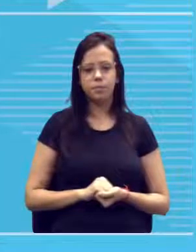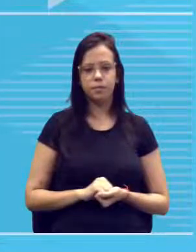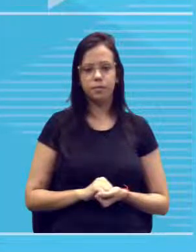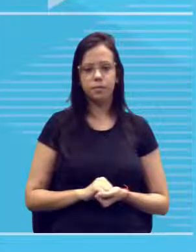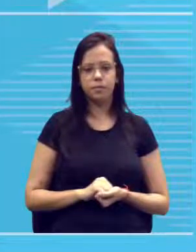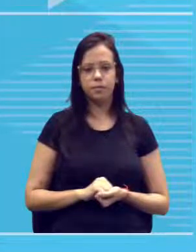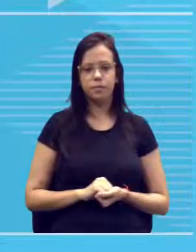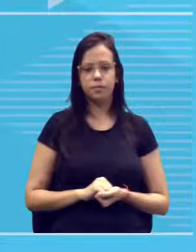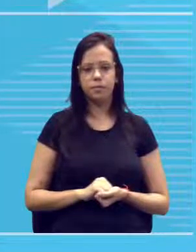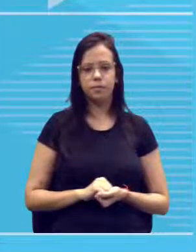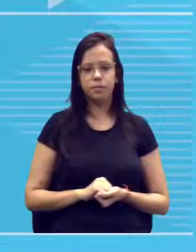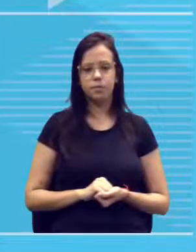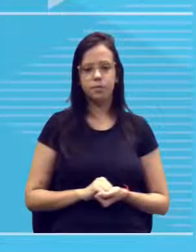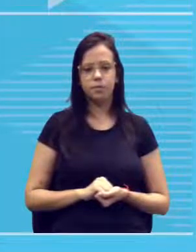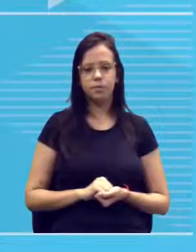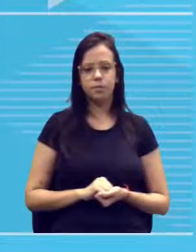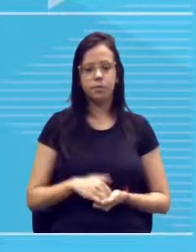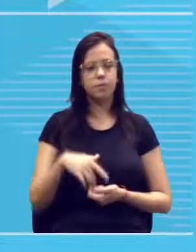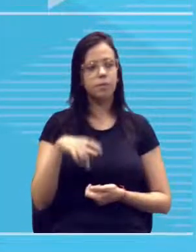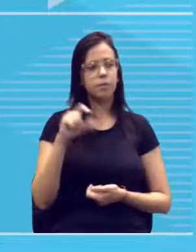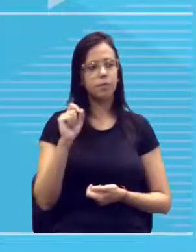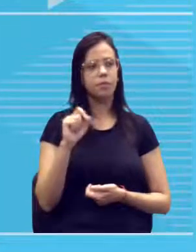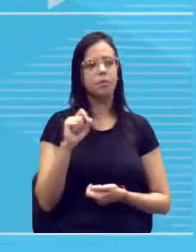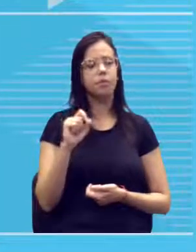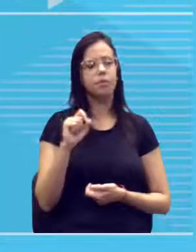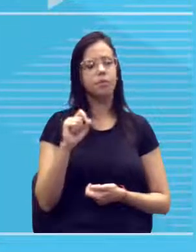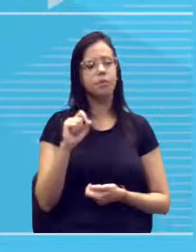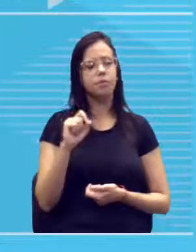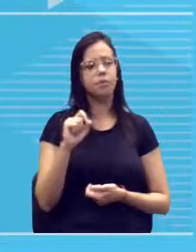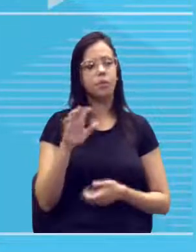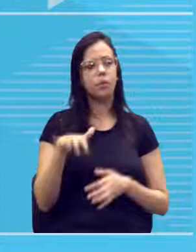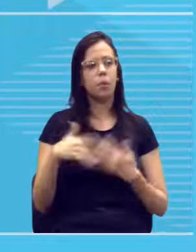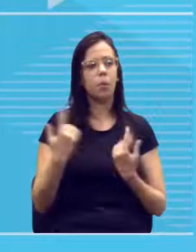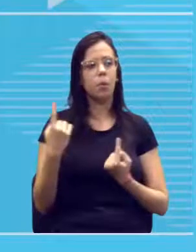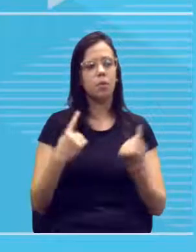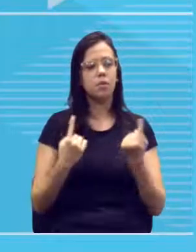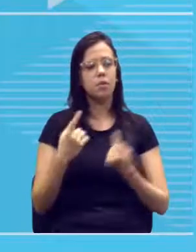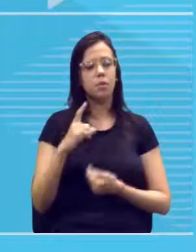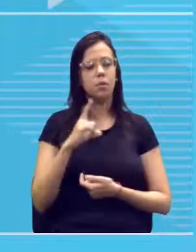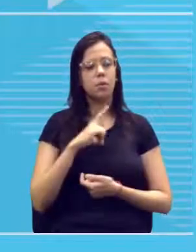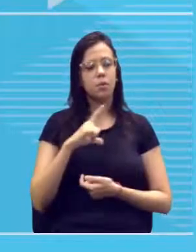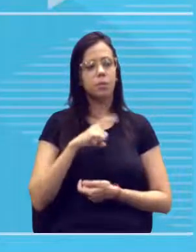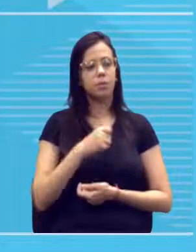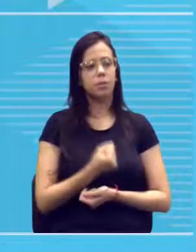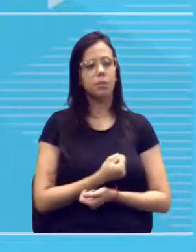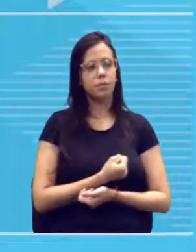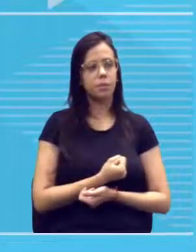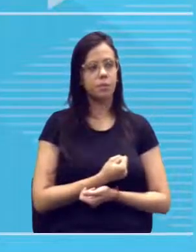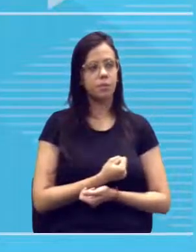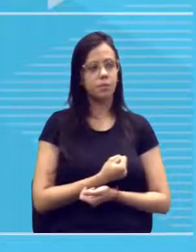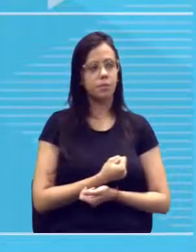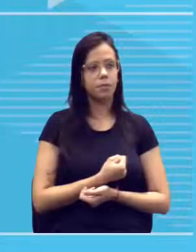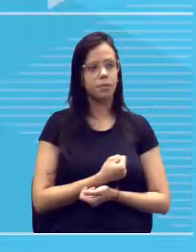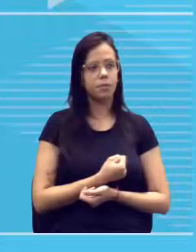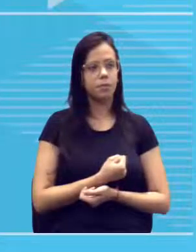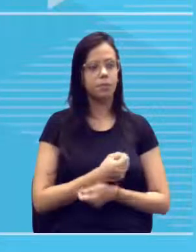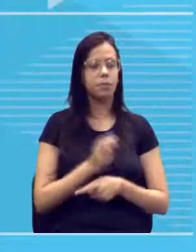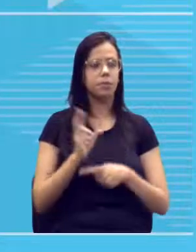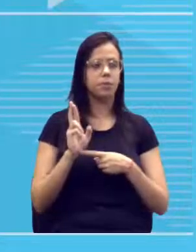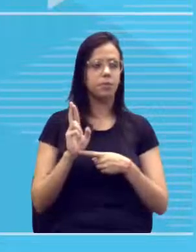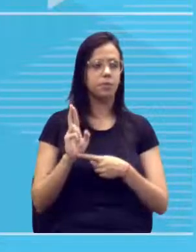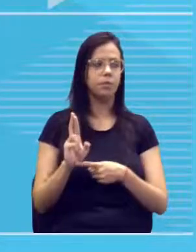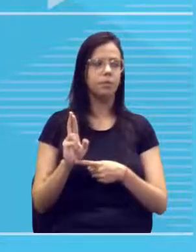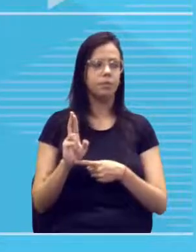Assinale a opção que contém o número, então, eu quero saber quais são o número dos representantes